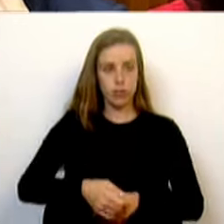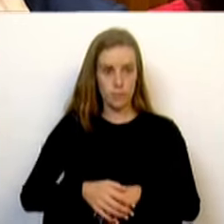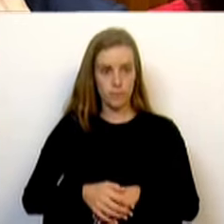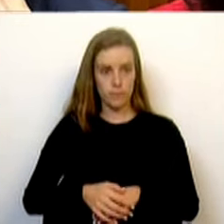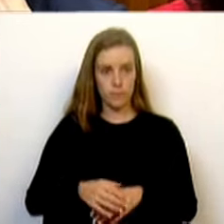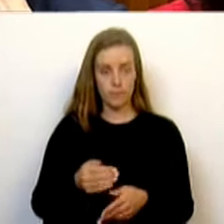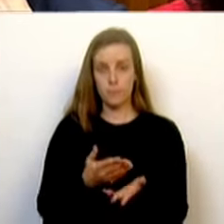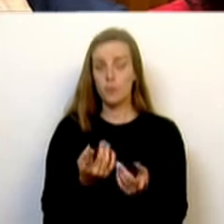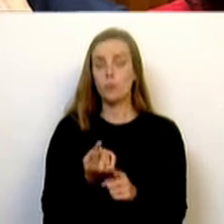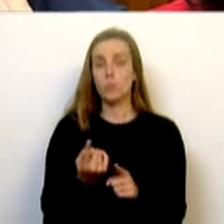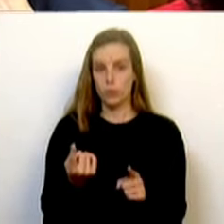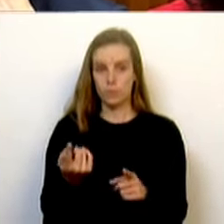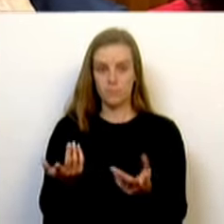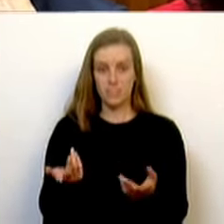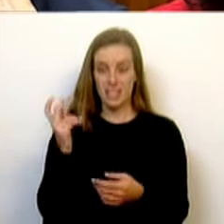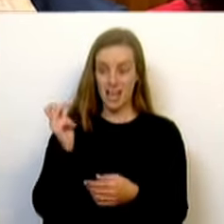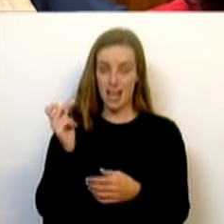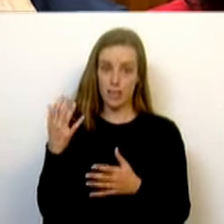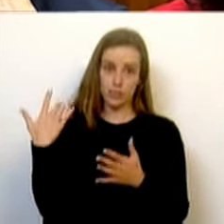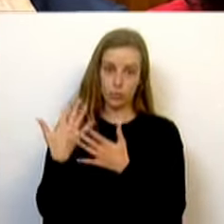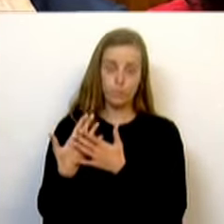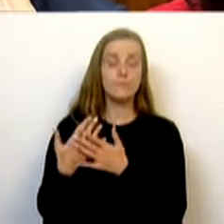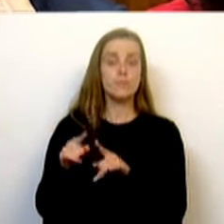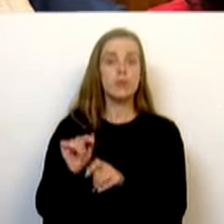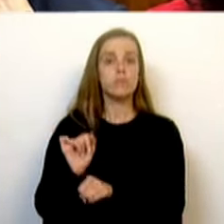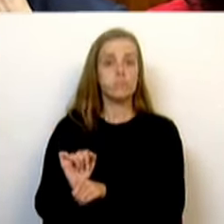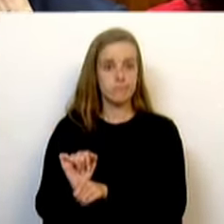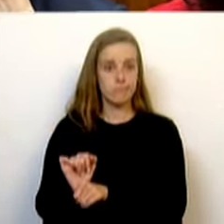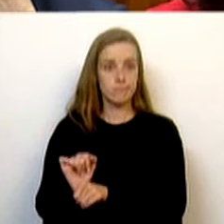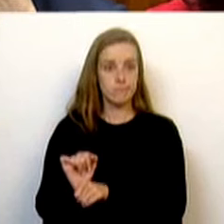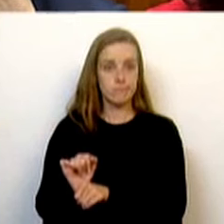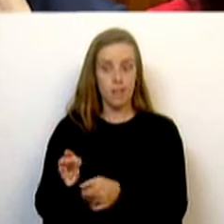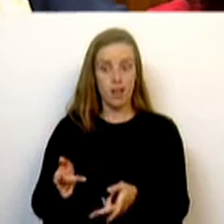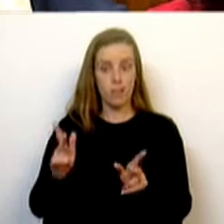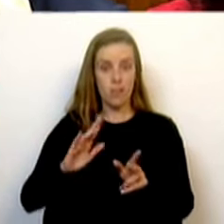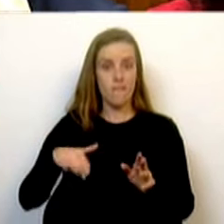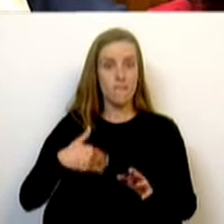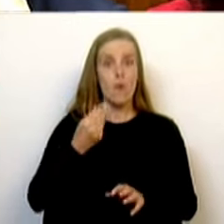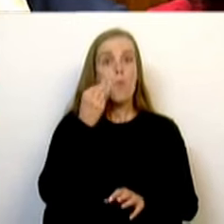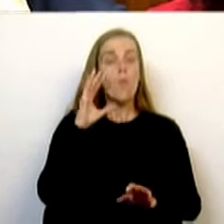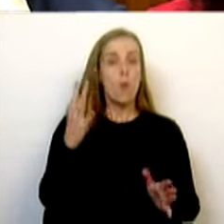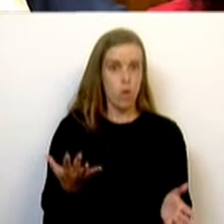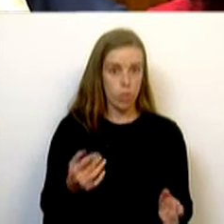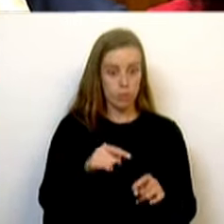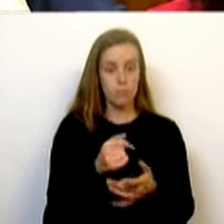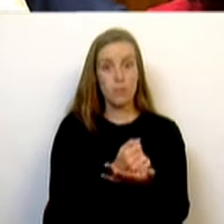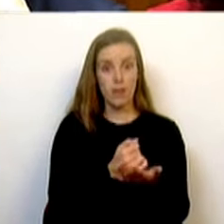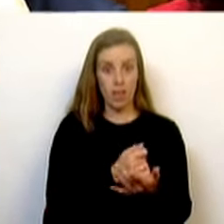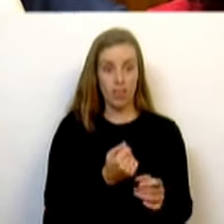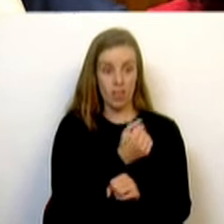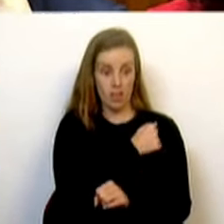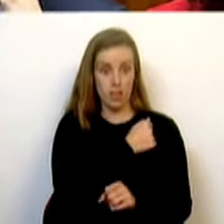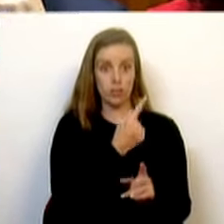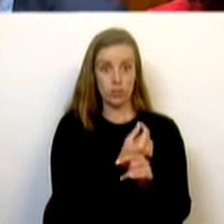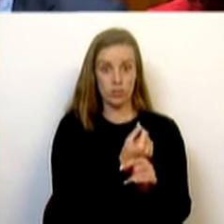Conheceram-se as razões. Durante anos houve congelamento e esta liberalização aconteceu numa altura onde o mercado de arrendamento se